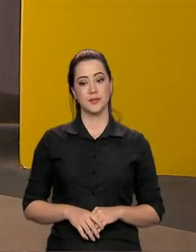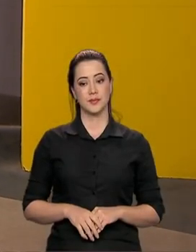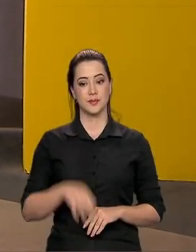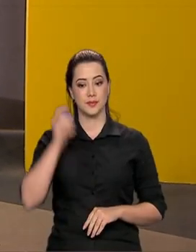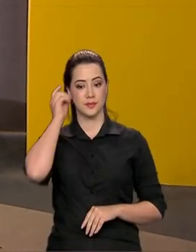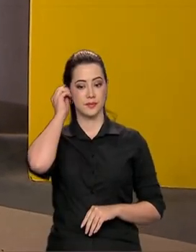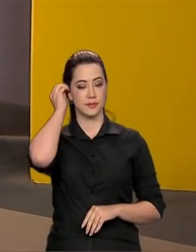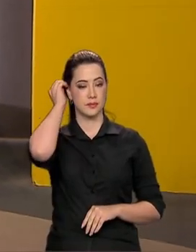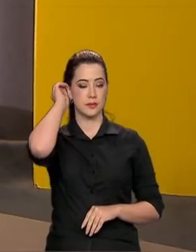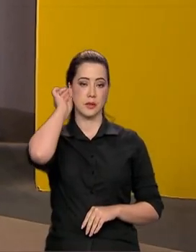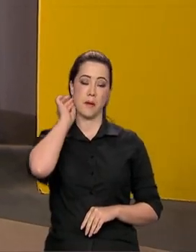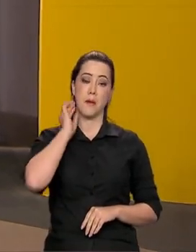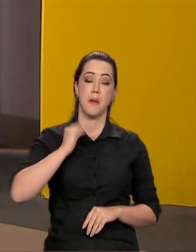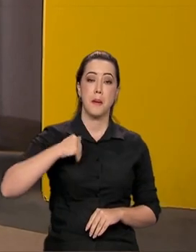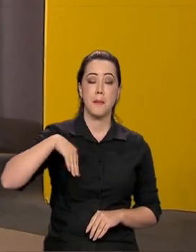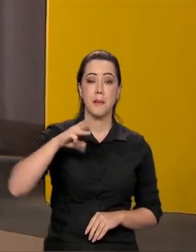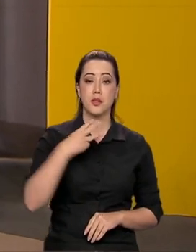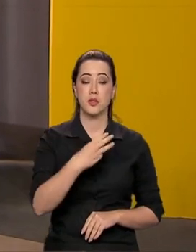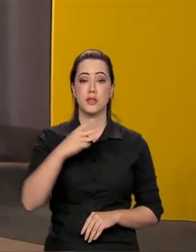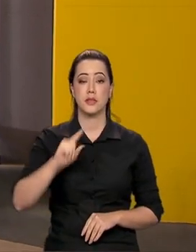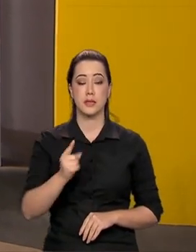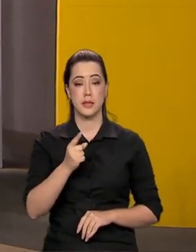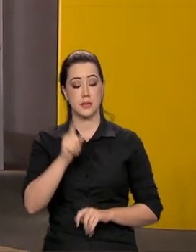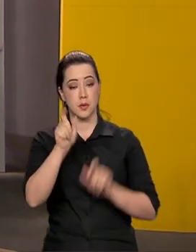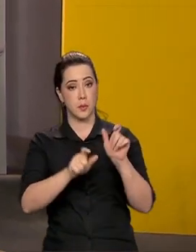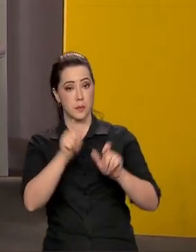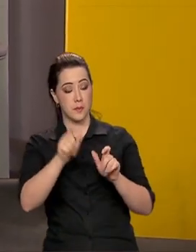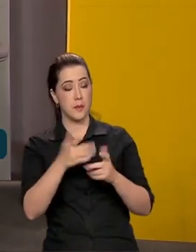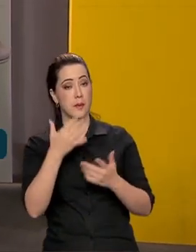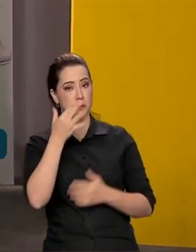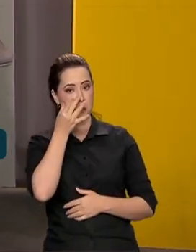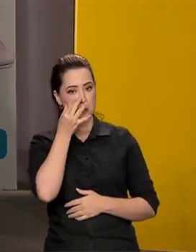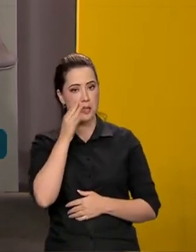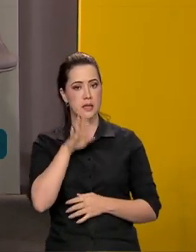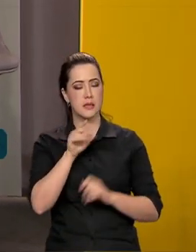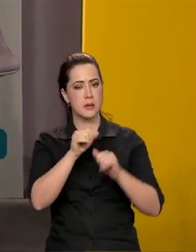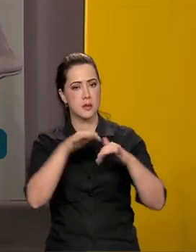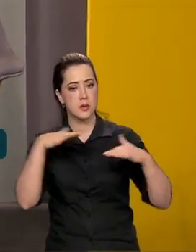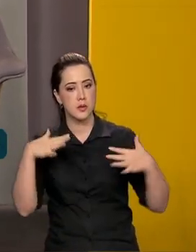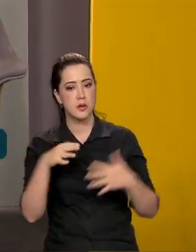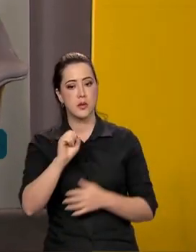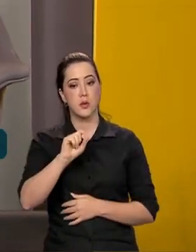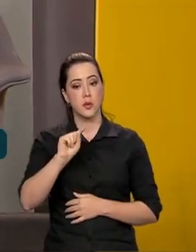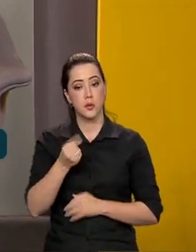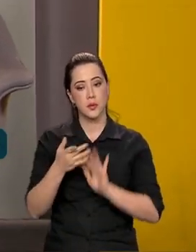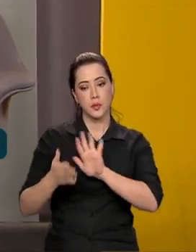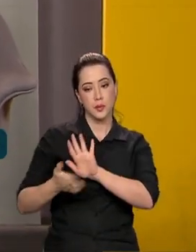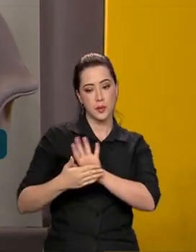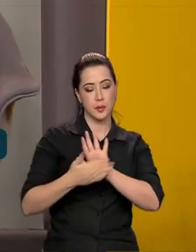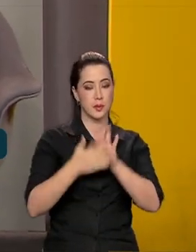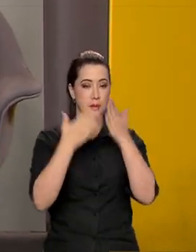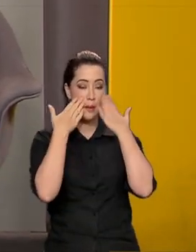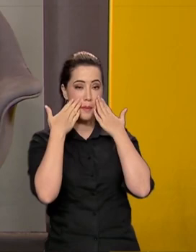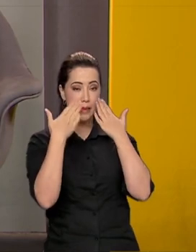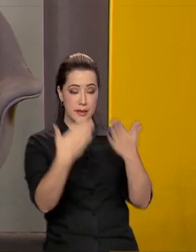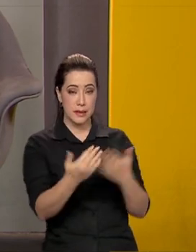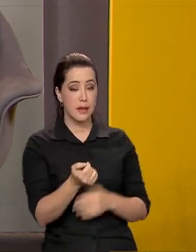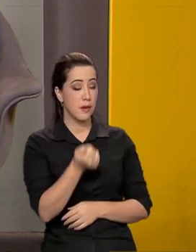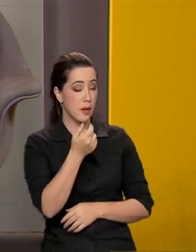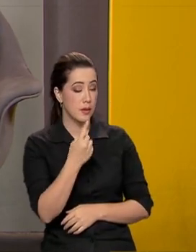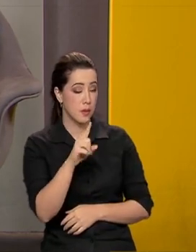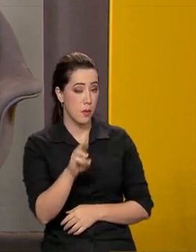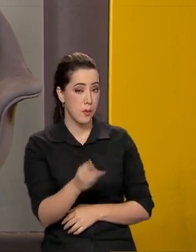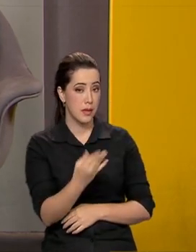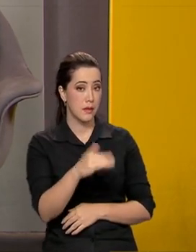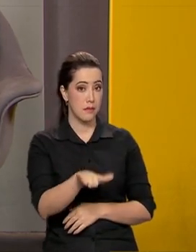Mais de 33 mil pessoas presentes em plenárias, mais de 8 mil propostas apresentadas e quase um milhão e